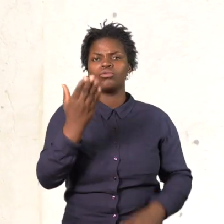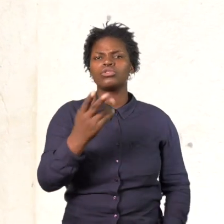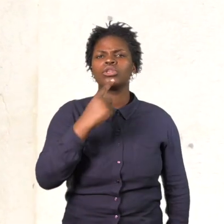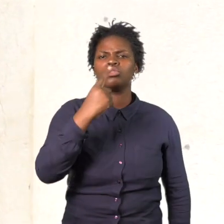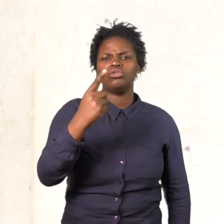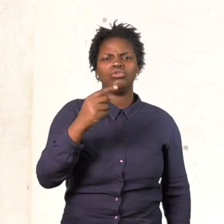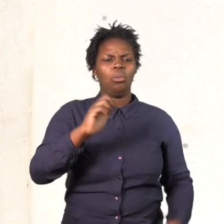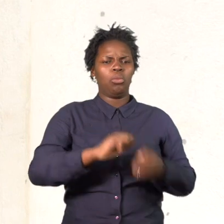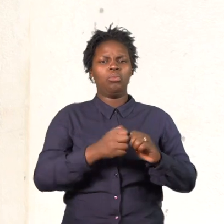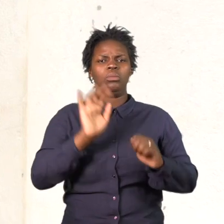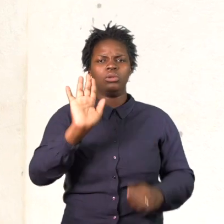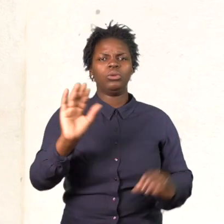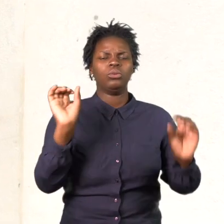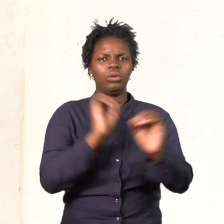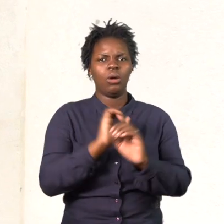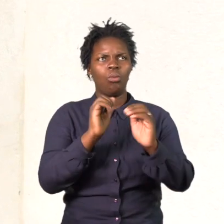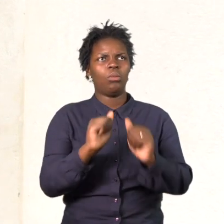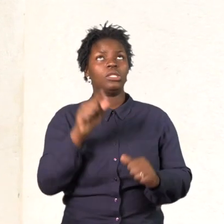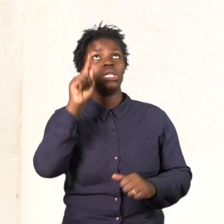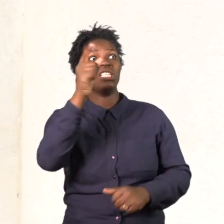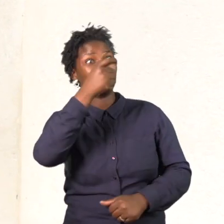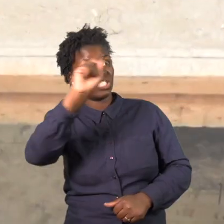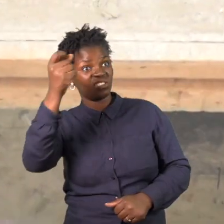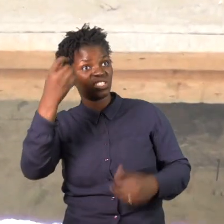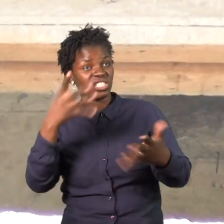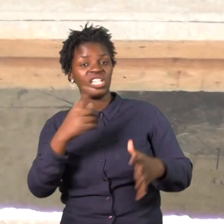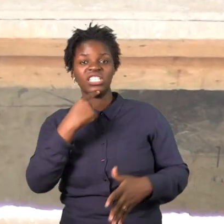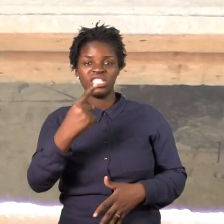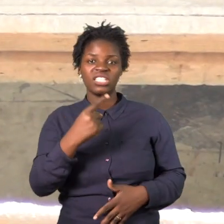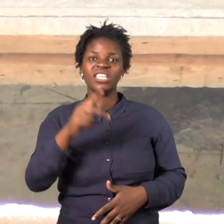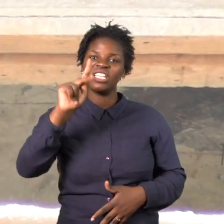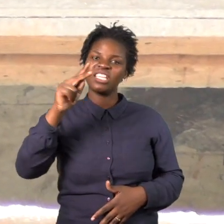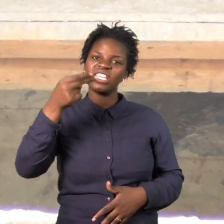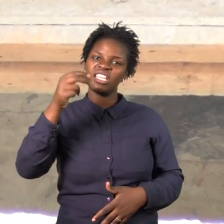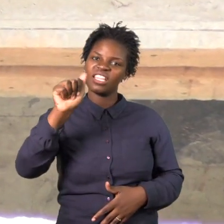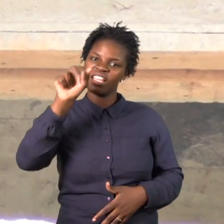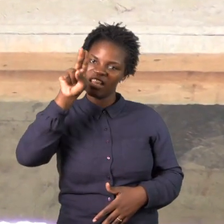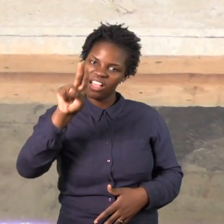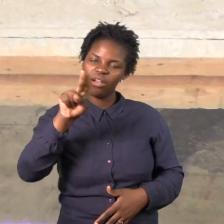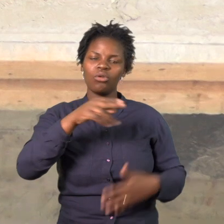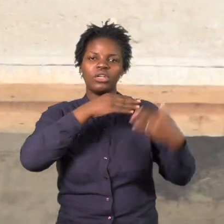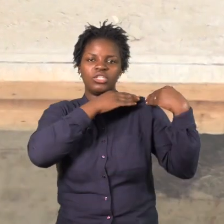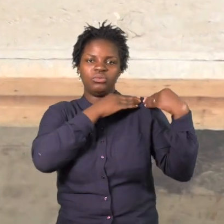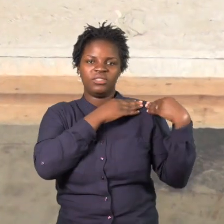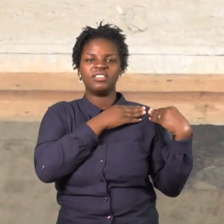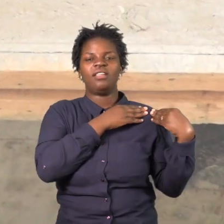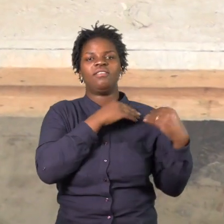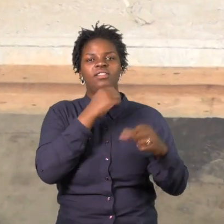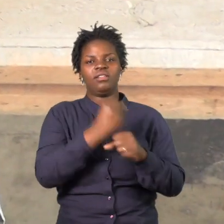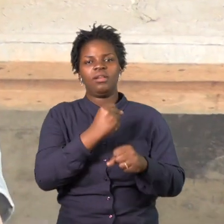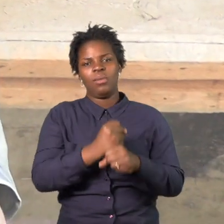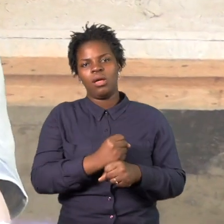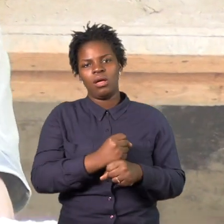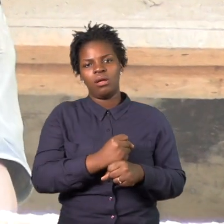dos equipamentos de segurança. Eu vi alguns trabalhadores lá sem capacete e estão a altas alturas. Por que não tem